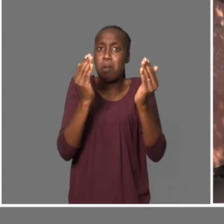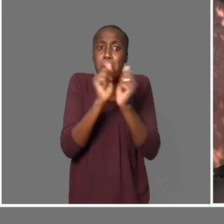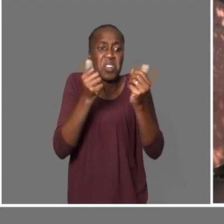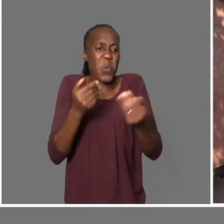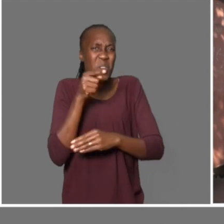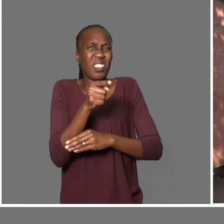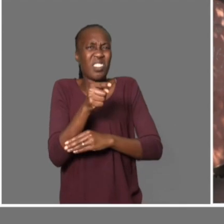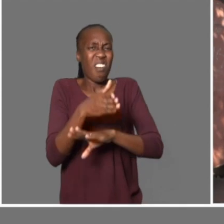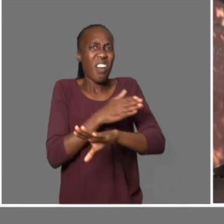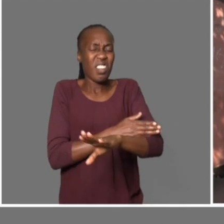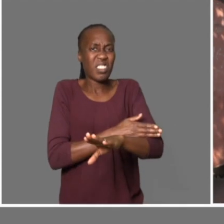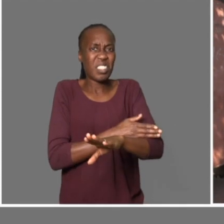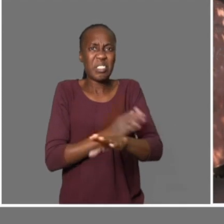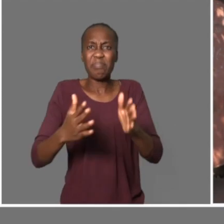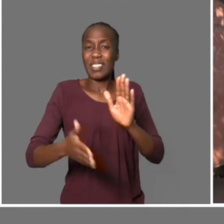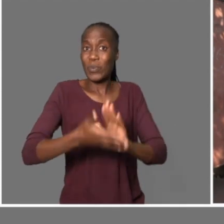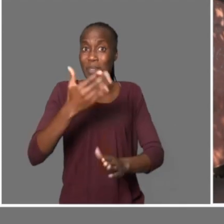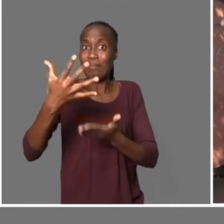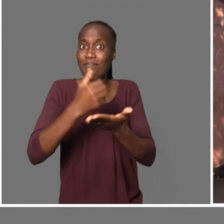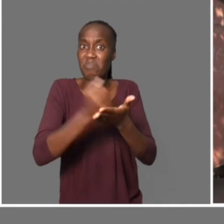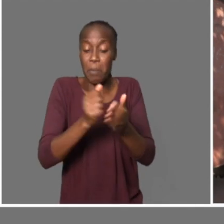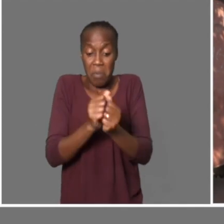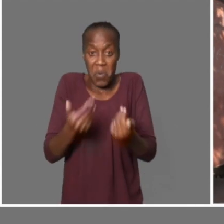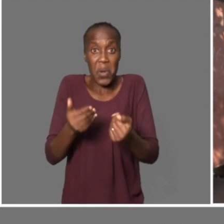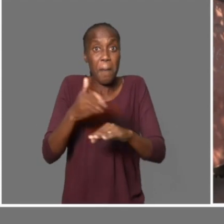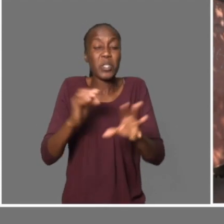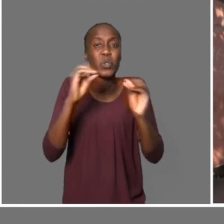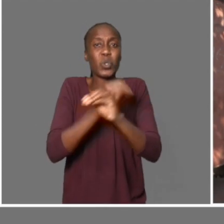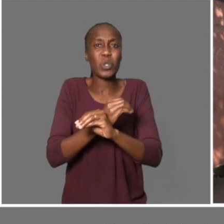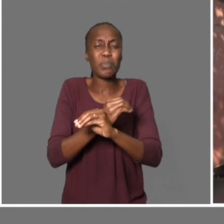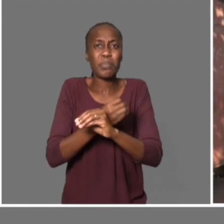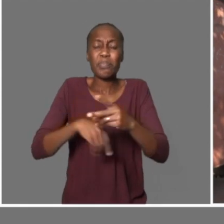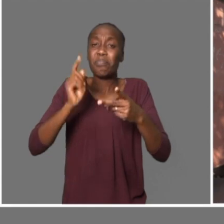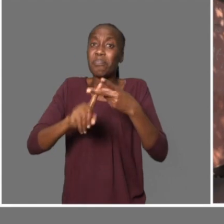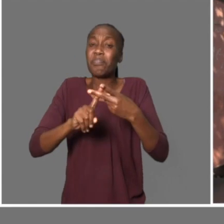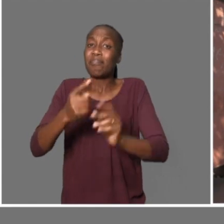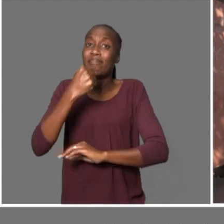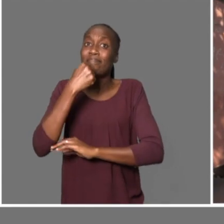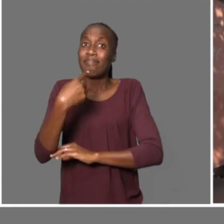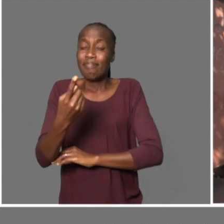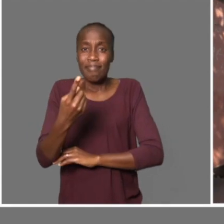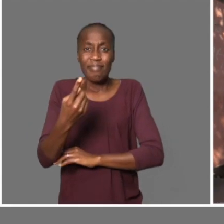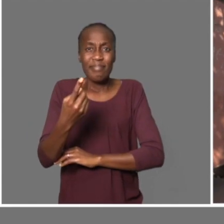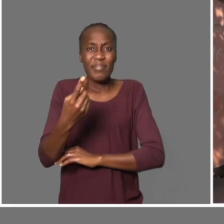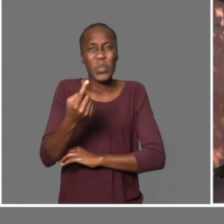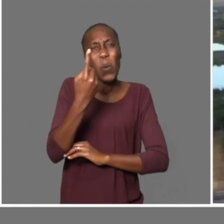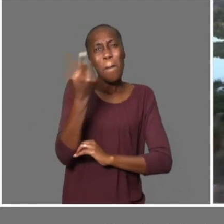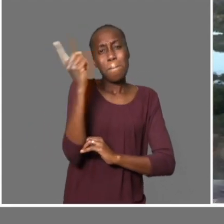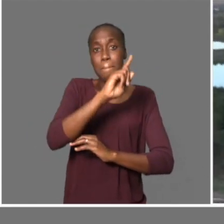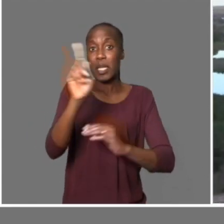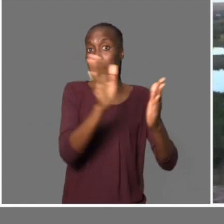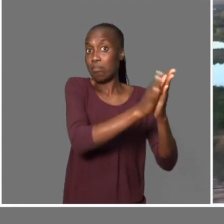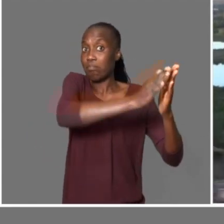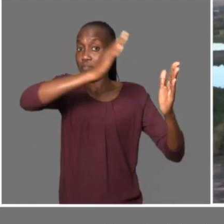Sobre o que acontece na barragem, não podemos explicar nada. Num princípio, havia muito